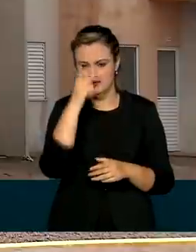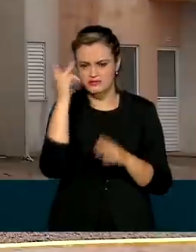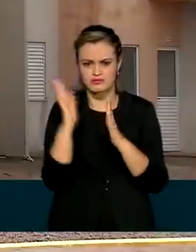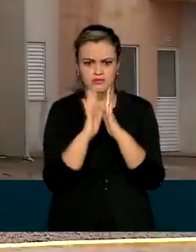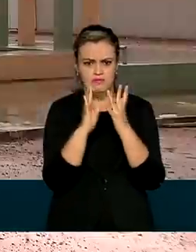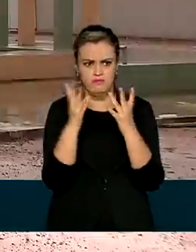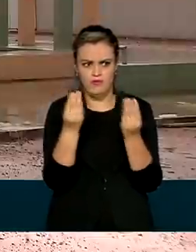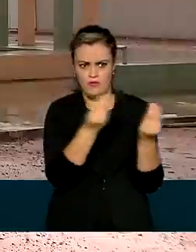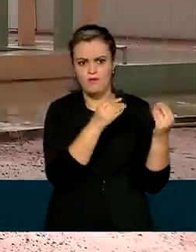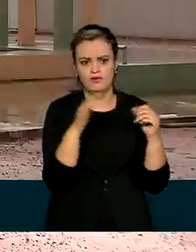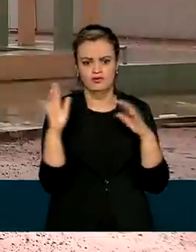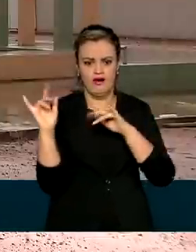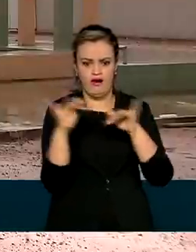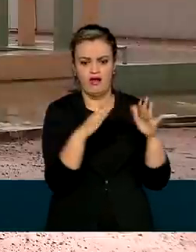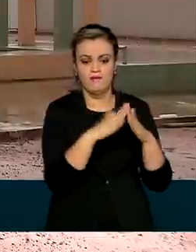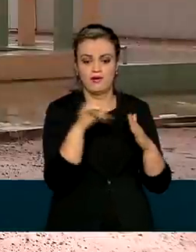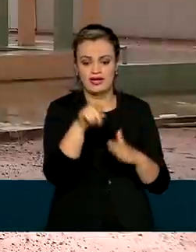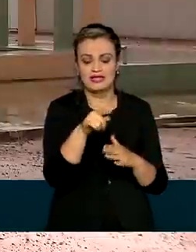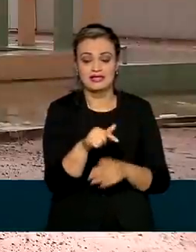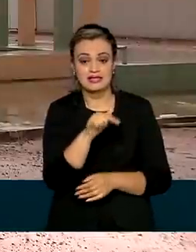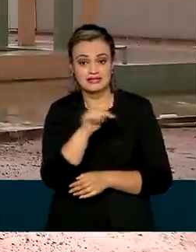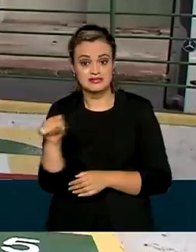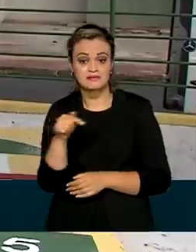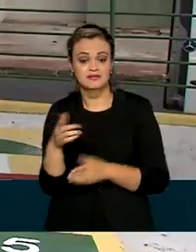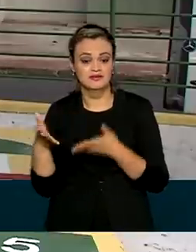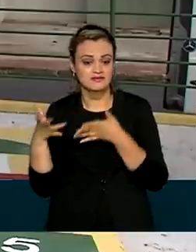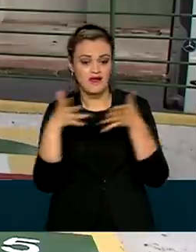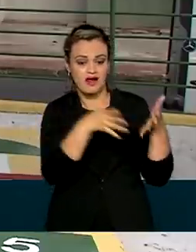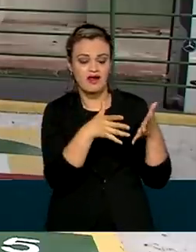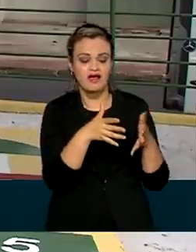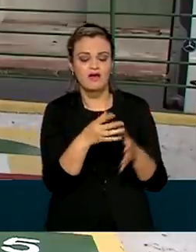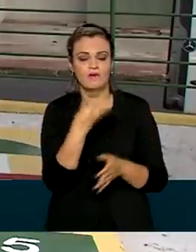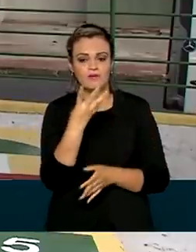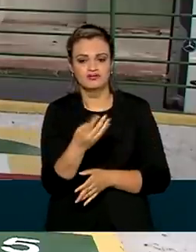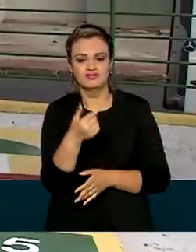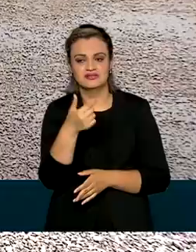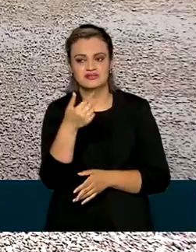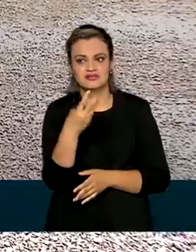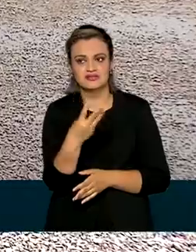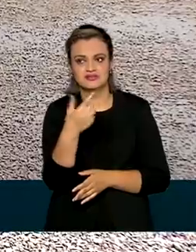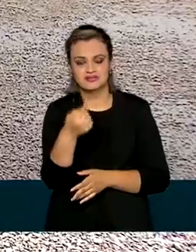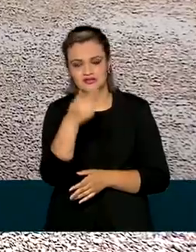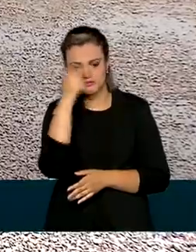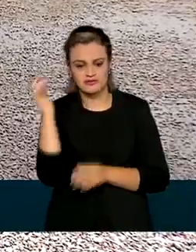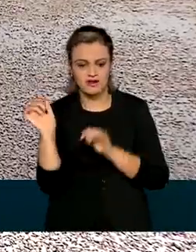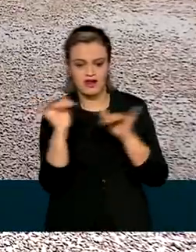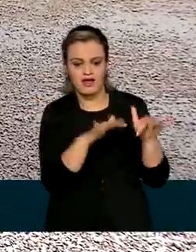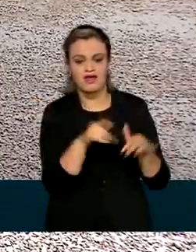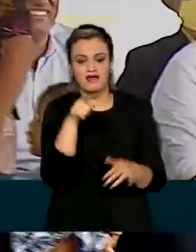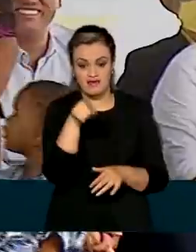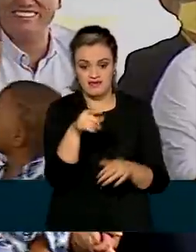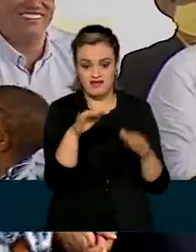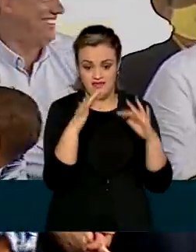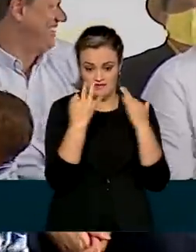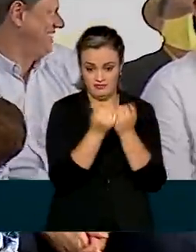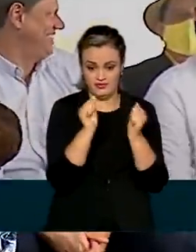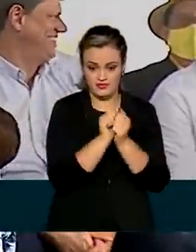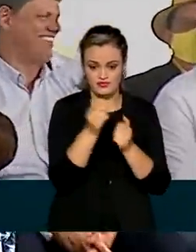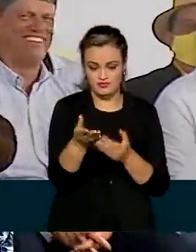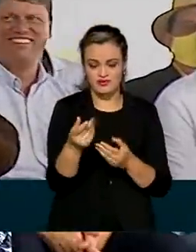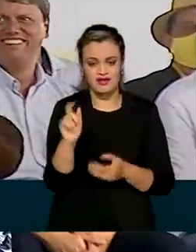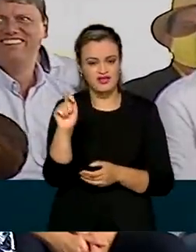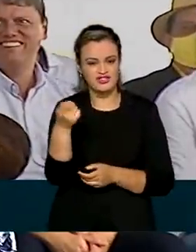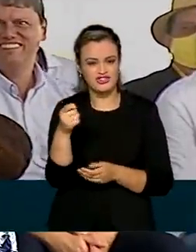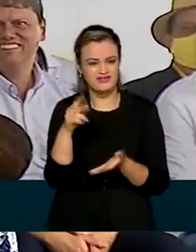alagoana. E nesta semana, receberá mais 437 famílias, incluindo a de Dona Vera Lúcia, que ganhou